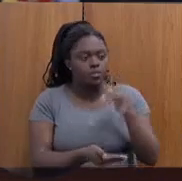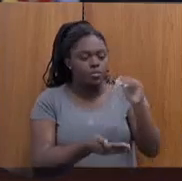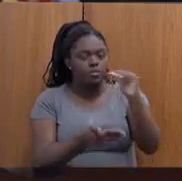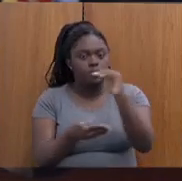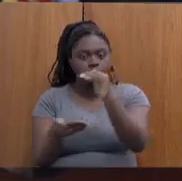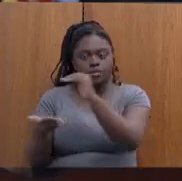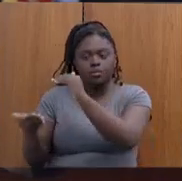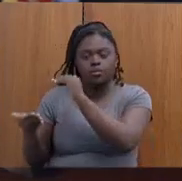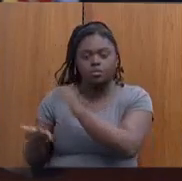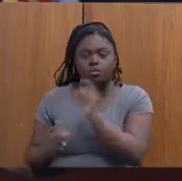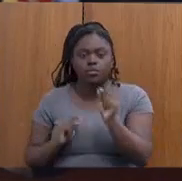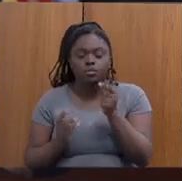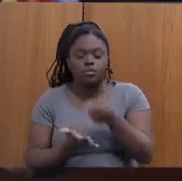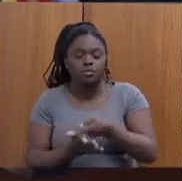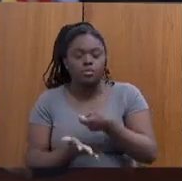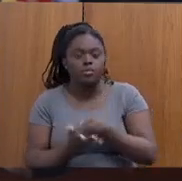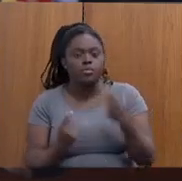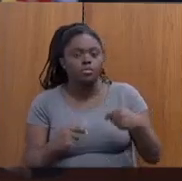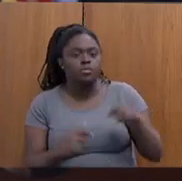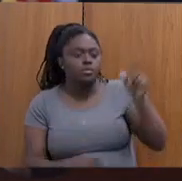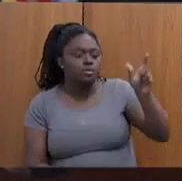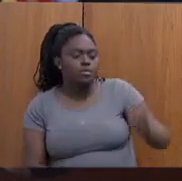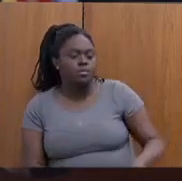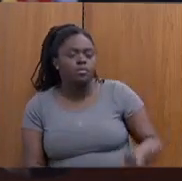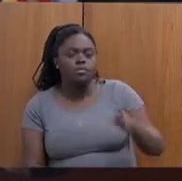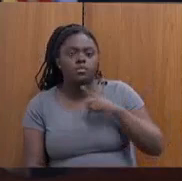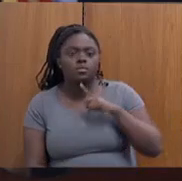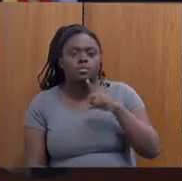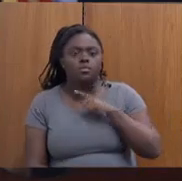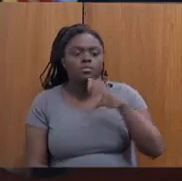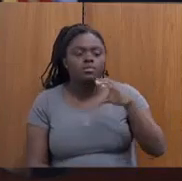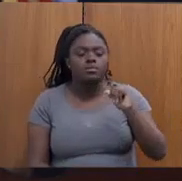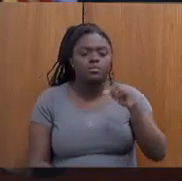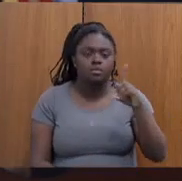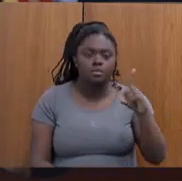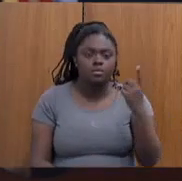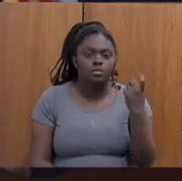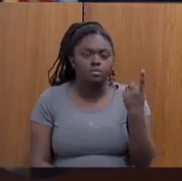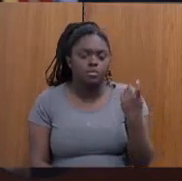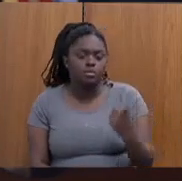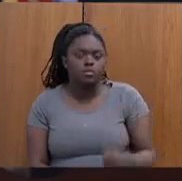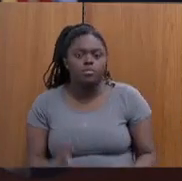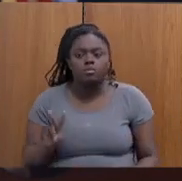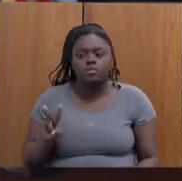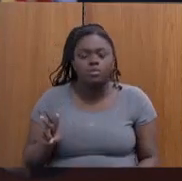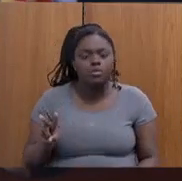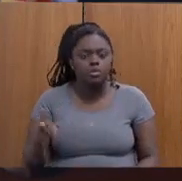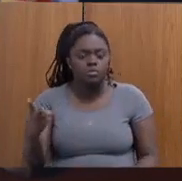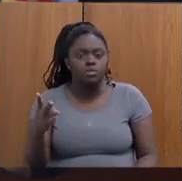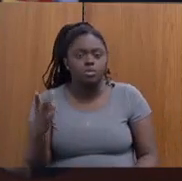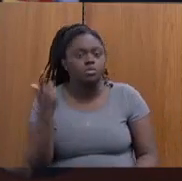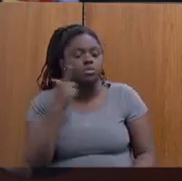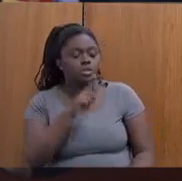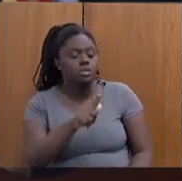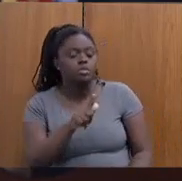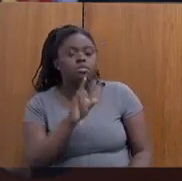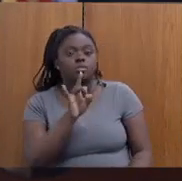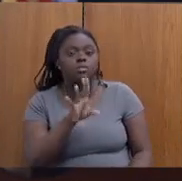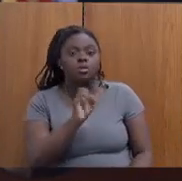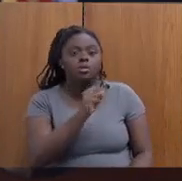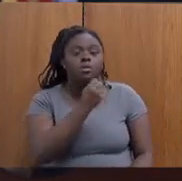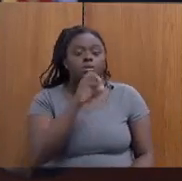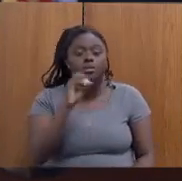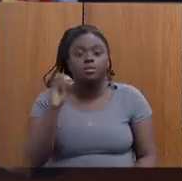catador ou a catadora tinha que ter o Cade Único. Eram duas mil cestas básicas. Nós conseguimos só de 800 até agora. Então, estamos falando de um